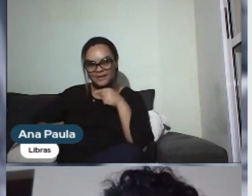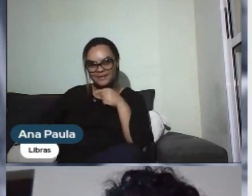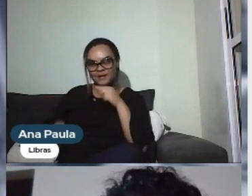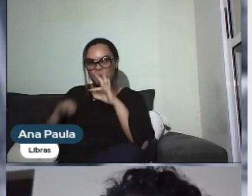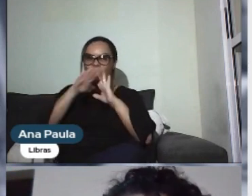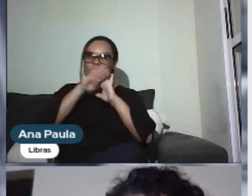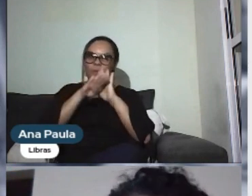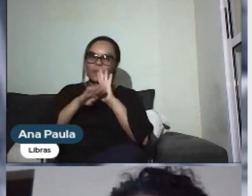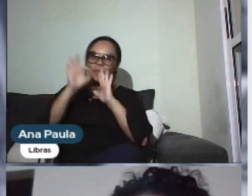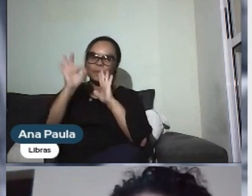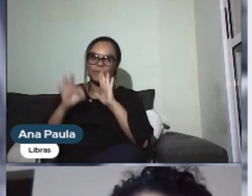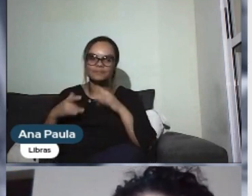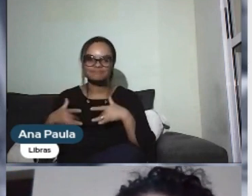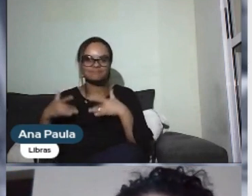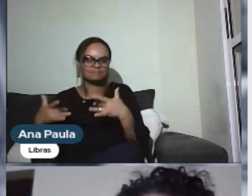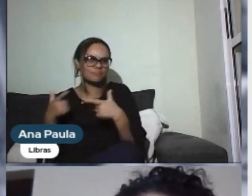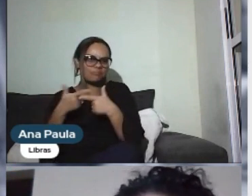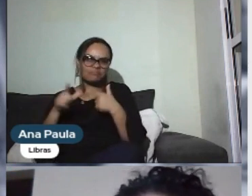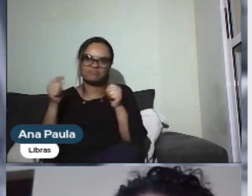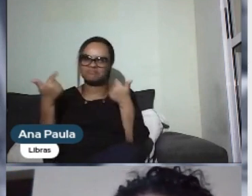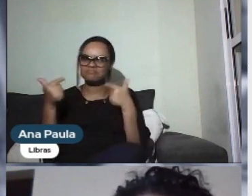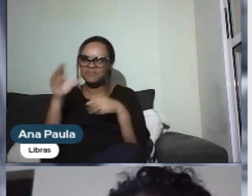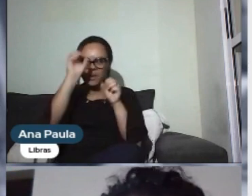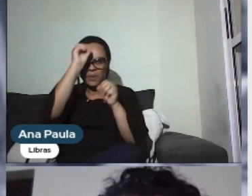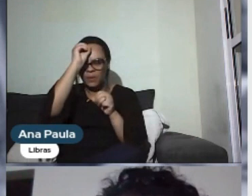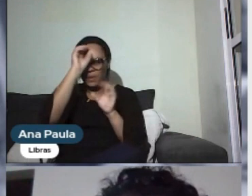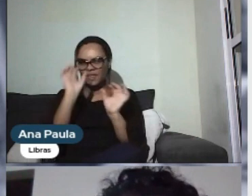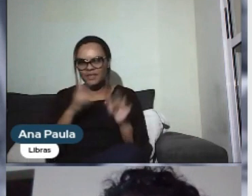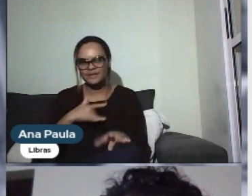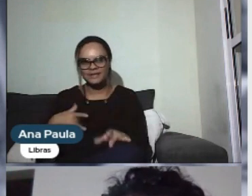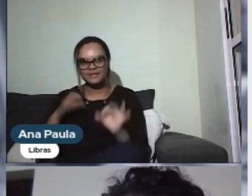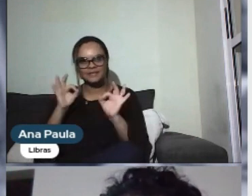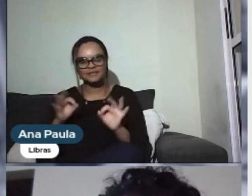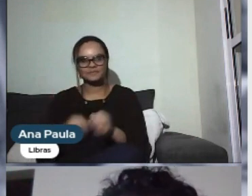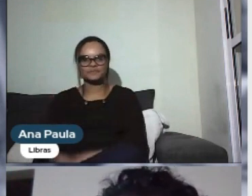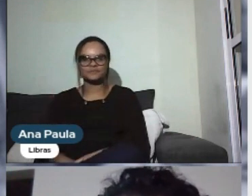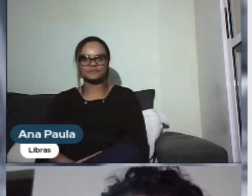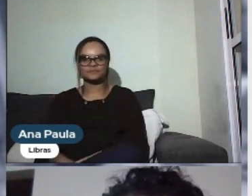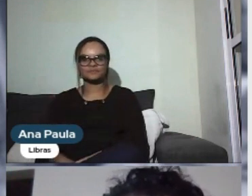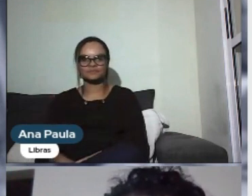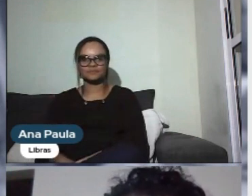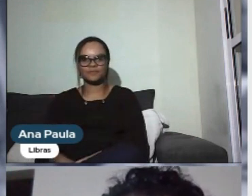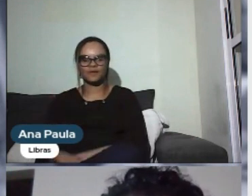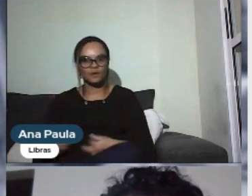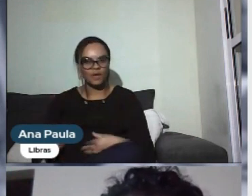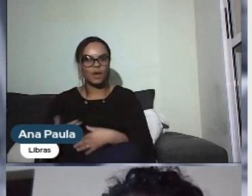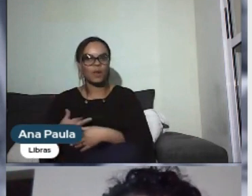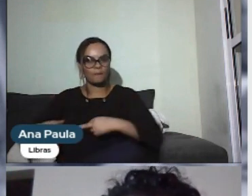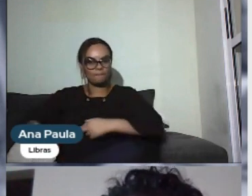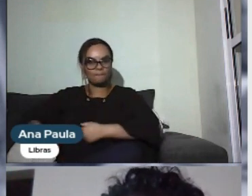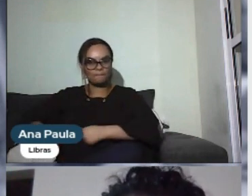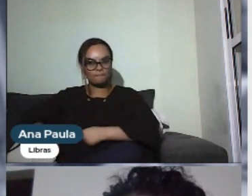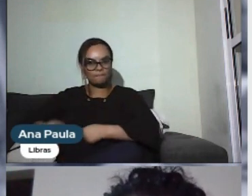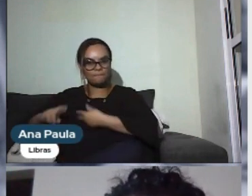poder doar e não ter nenhum problema em relação à saúde e tudo. Deu certo. Assim que transplantei, já iniciou o processo ali de